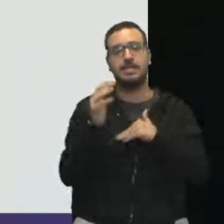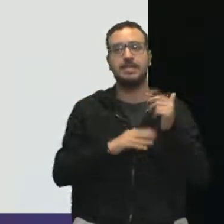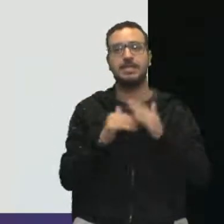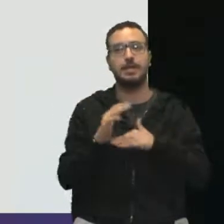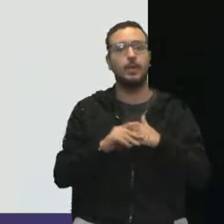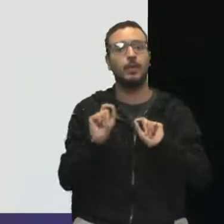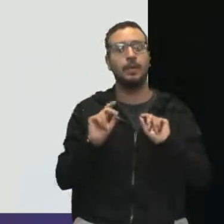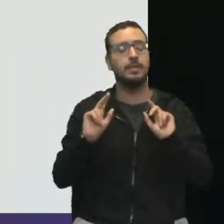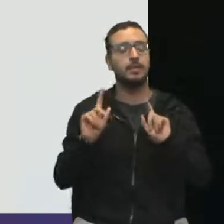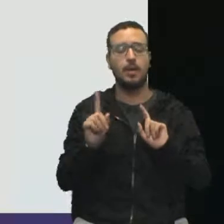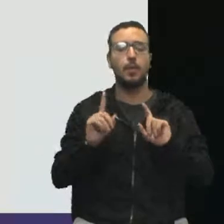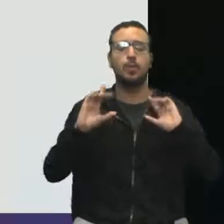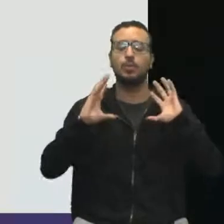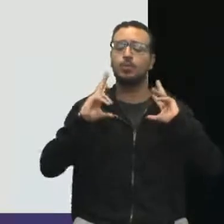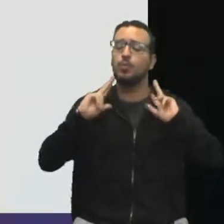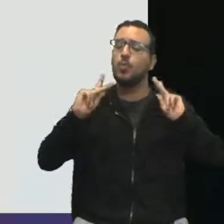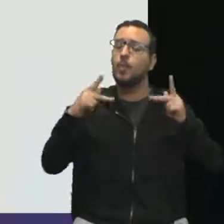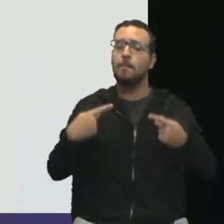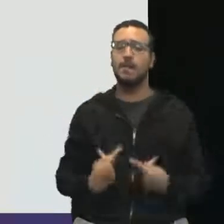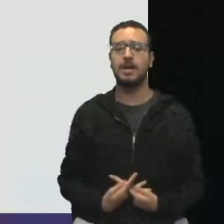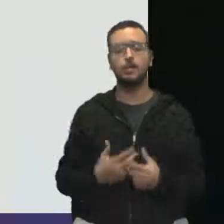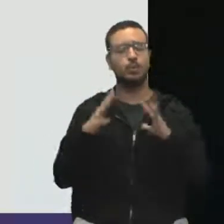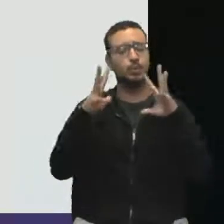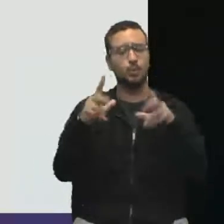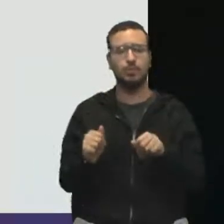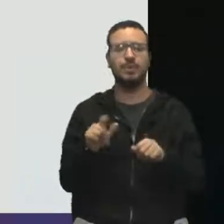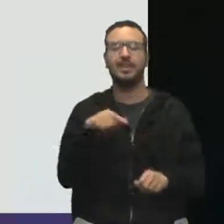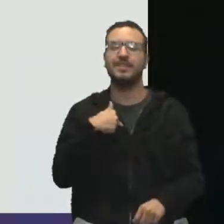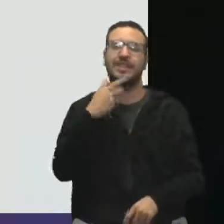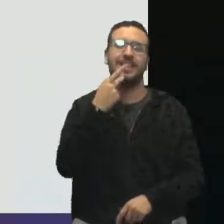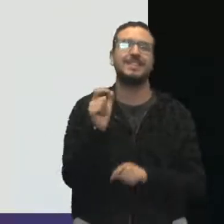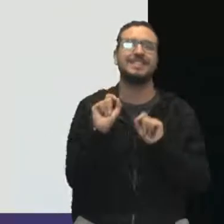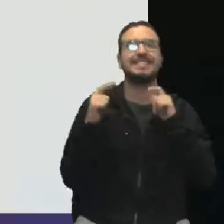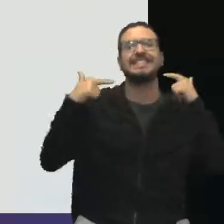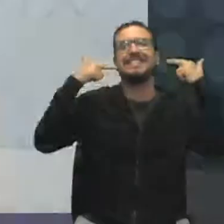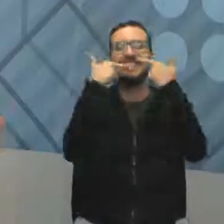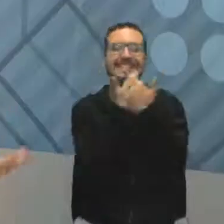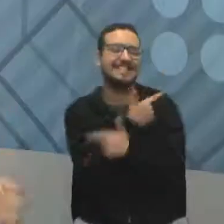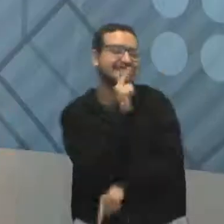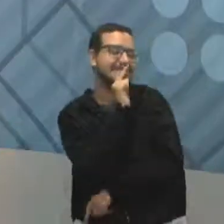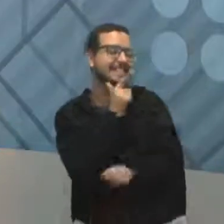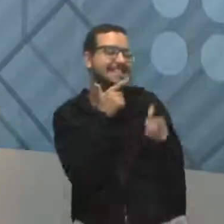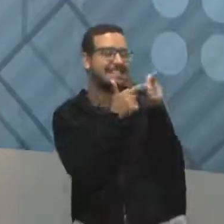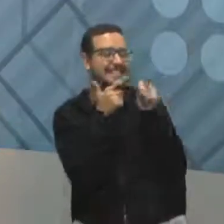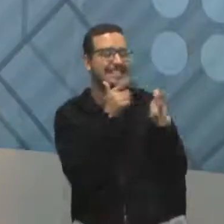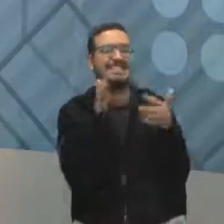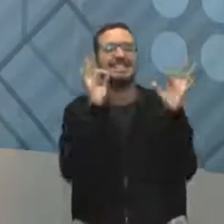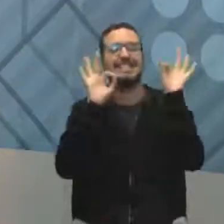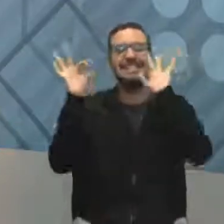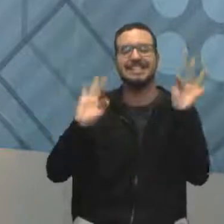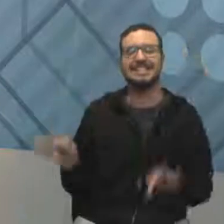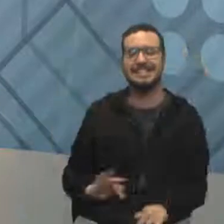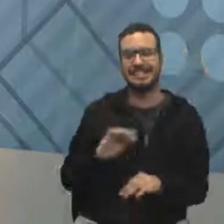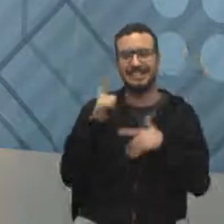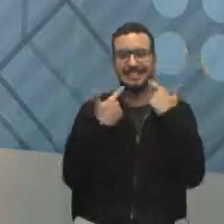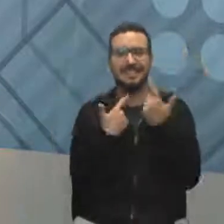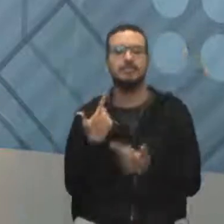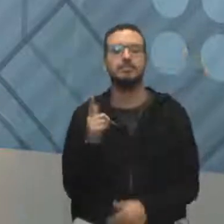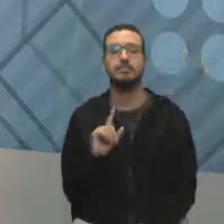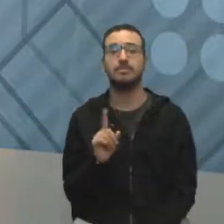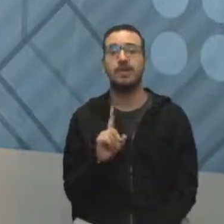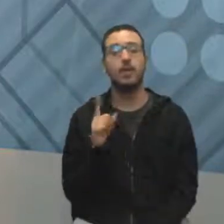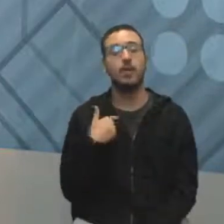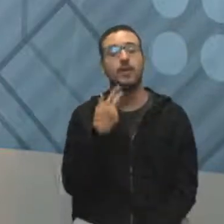ao ser humano. Tá? E eu não estou falando aqui de bom humor, de risadinha, de ser feliz, de fazer gracinha. Não.